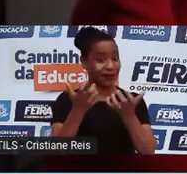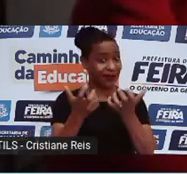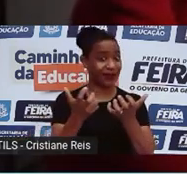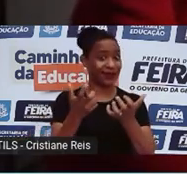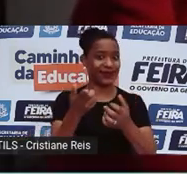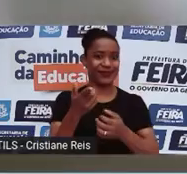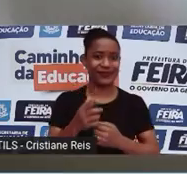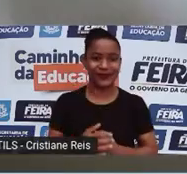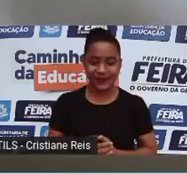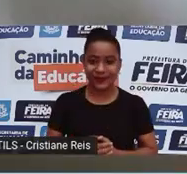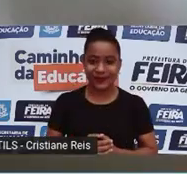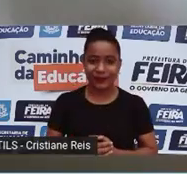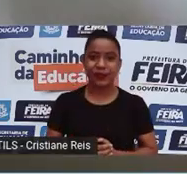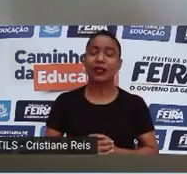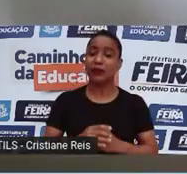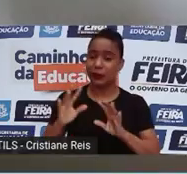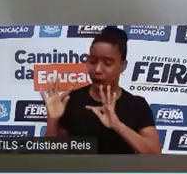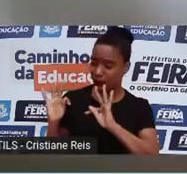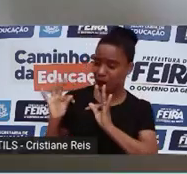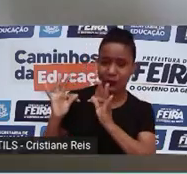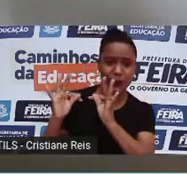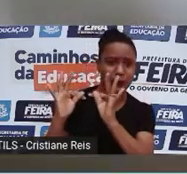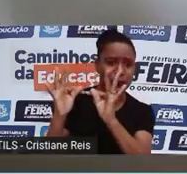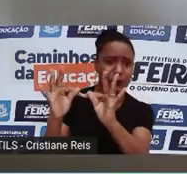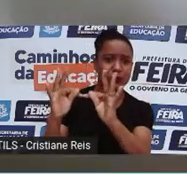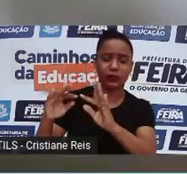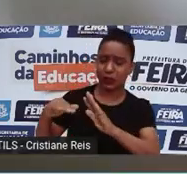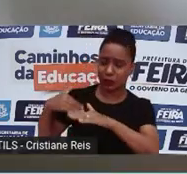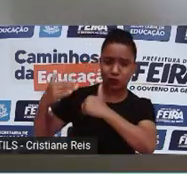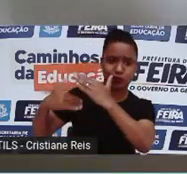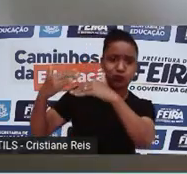avançando a passos largos para atingirmos esse objetivo.